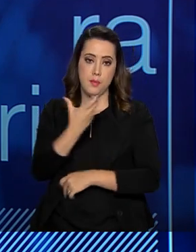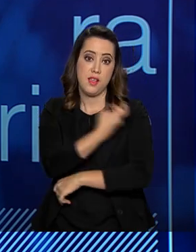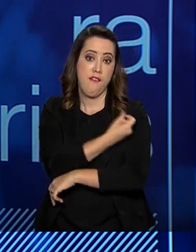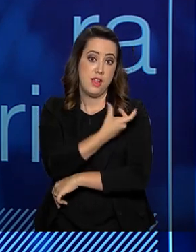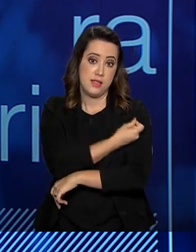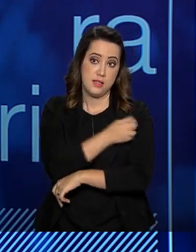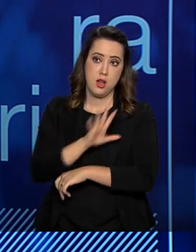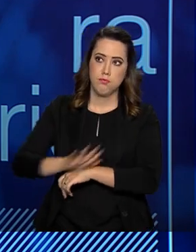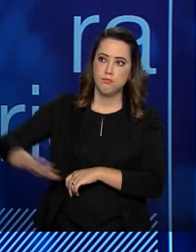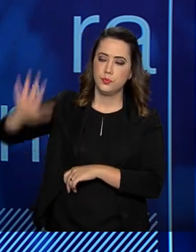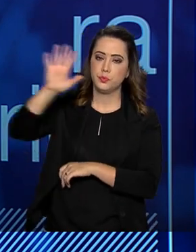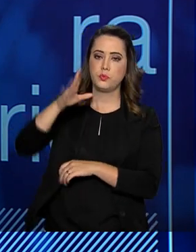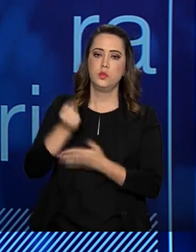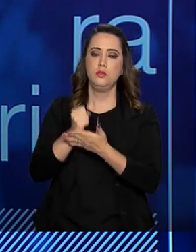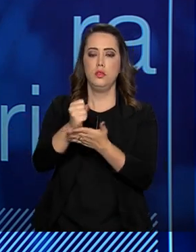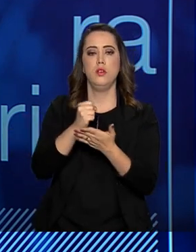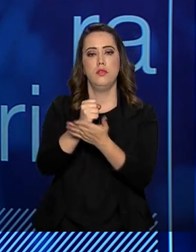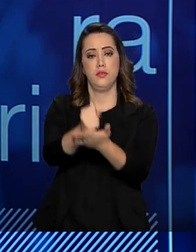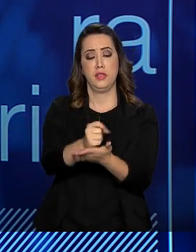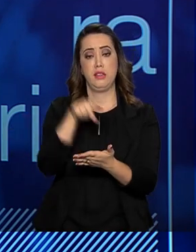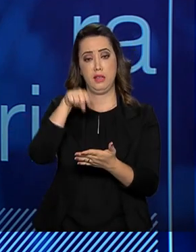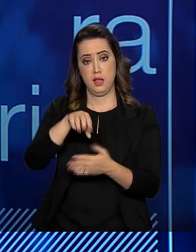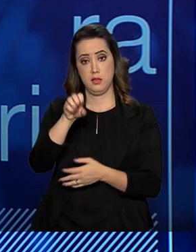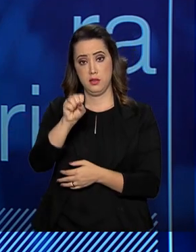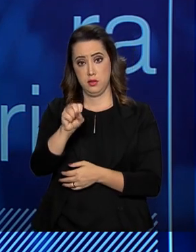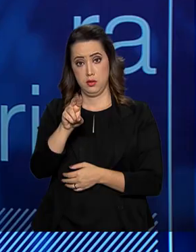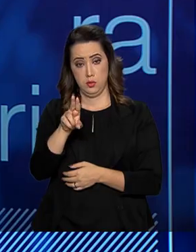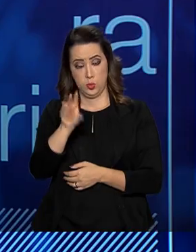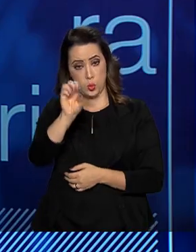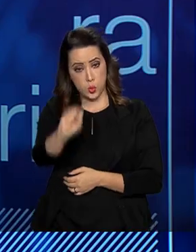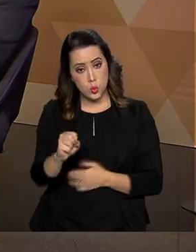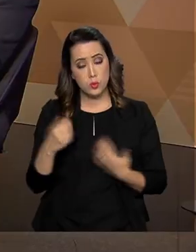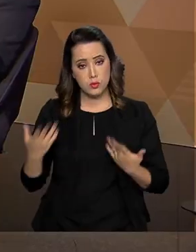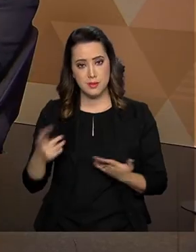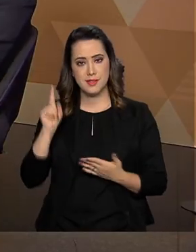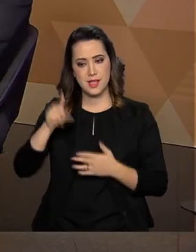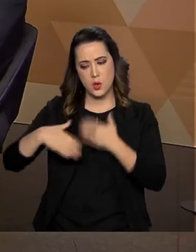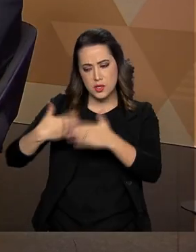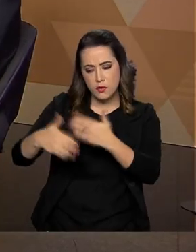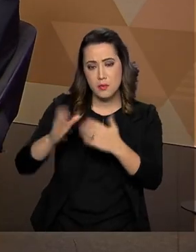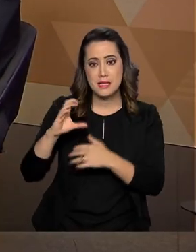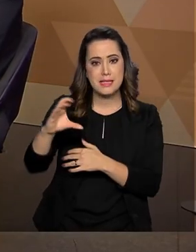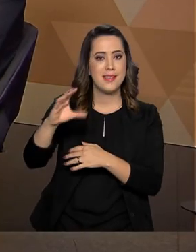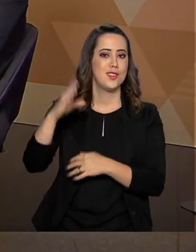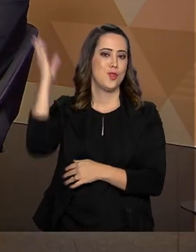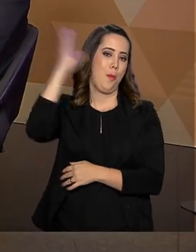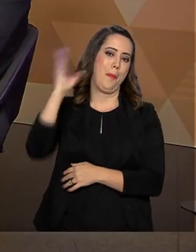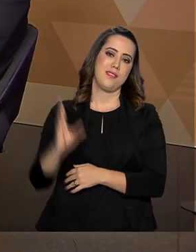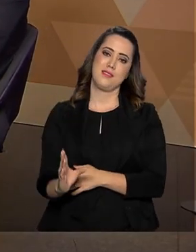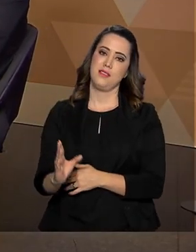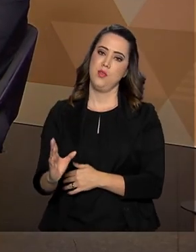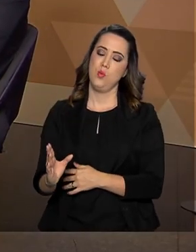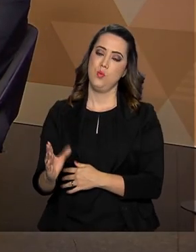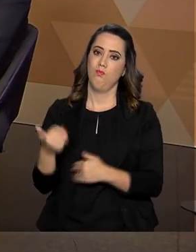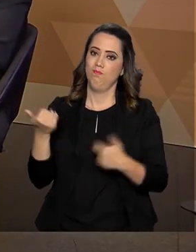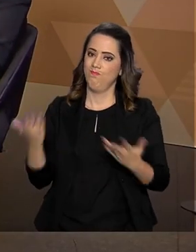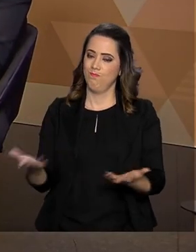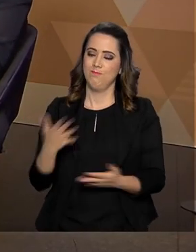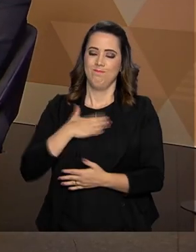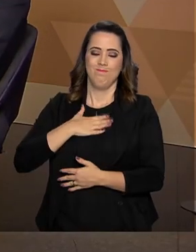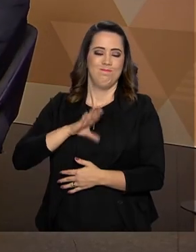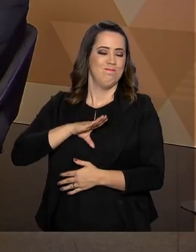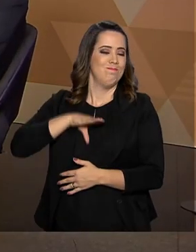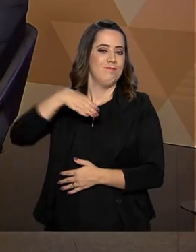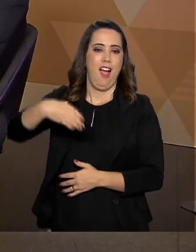disponibilizada no Programa Nacional de Imunização. Isso é desenvolvimento científico brasileiro. Então, me dá muito